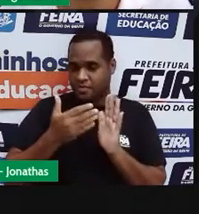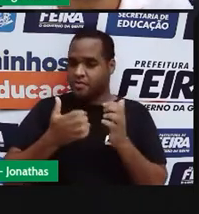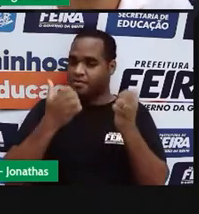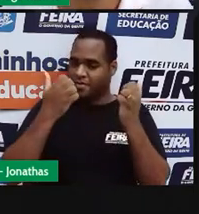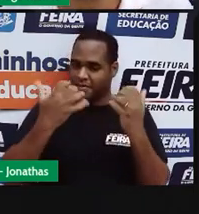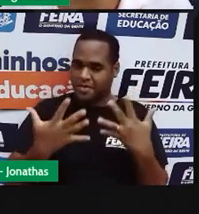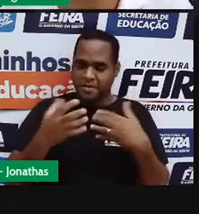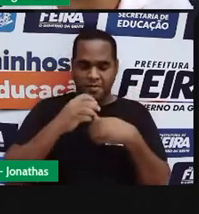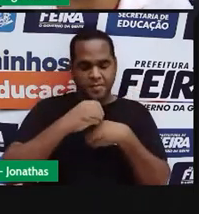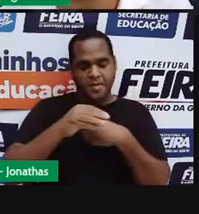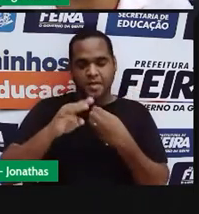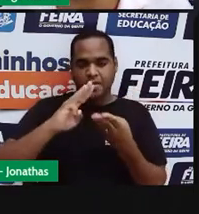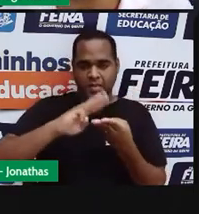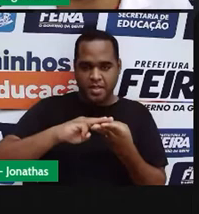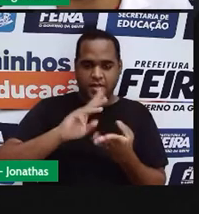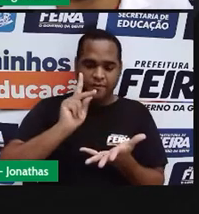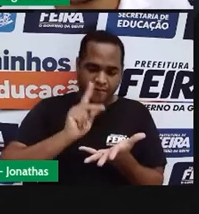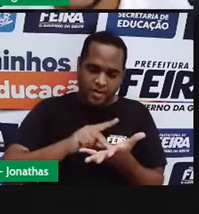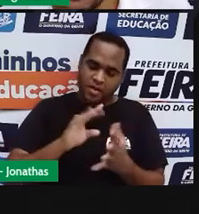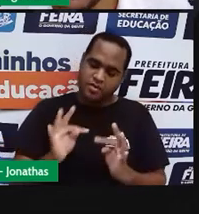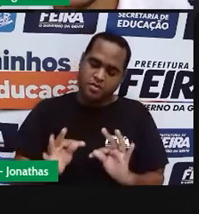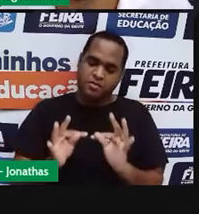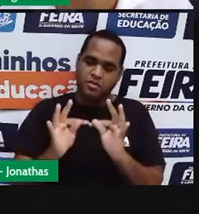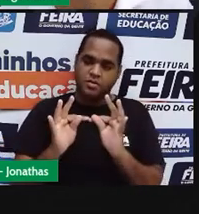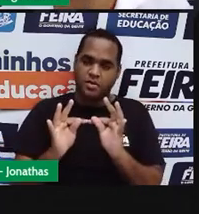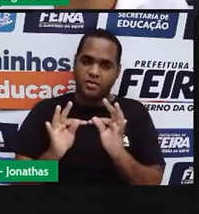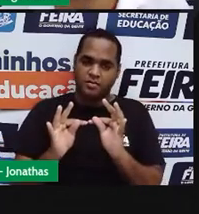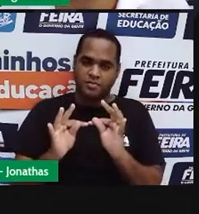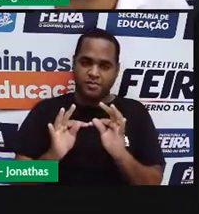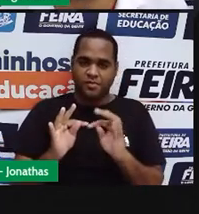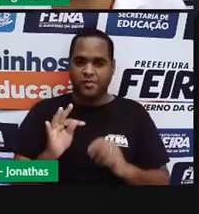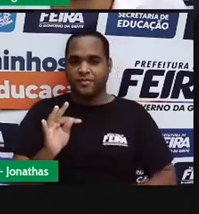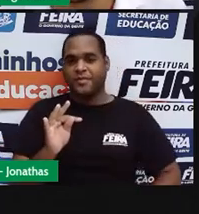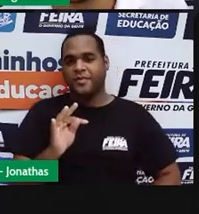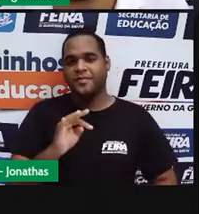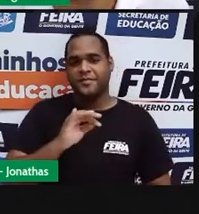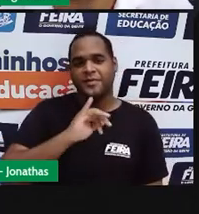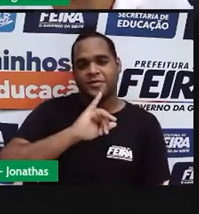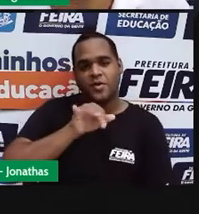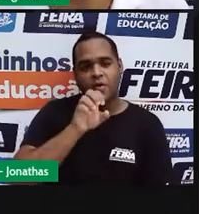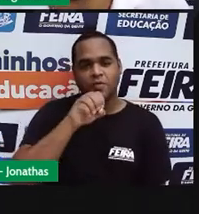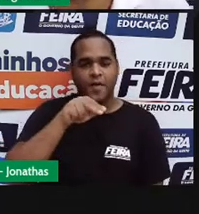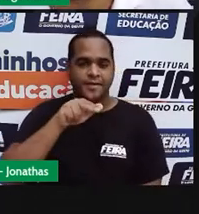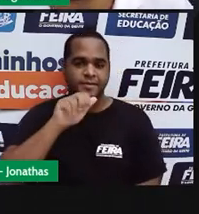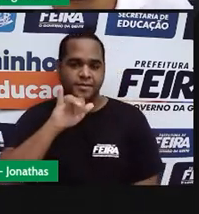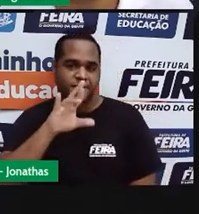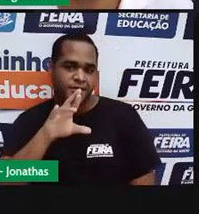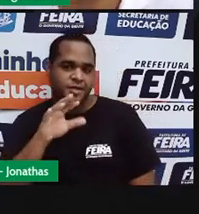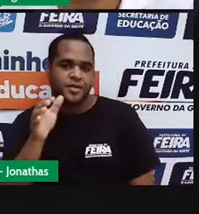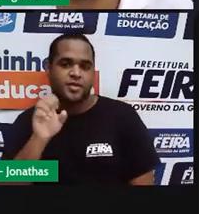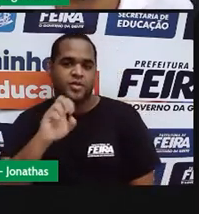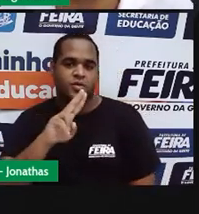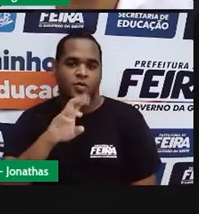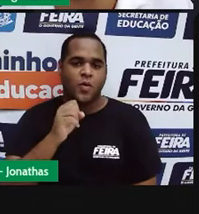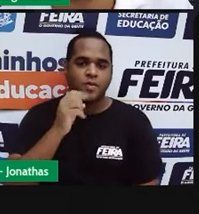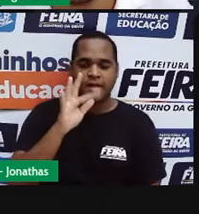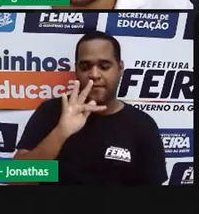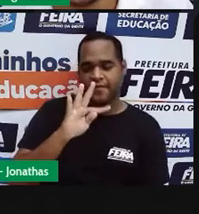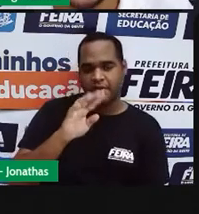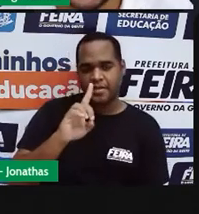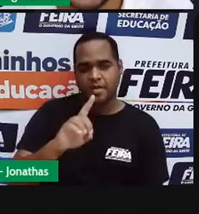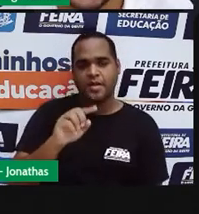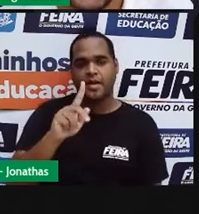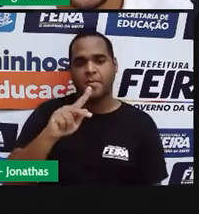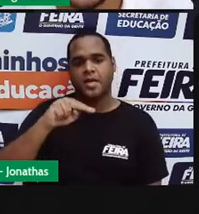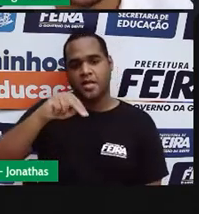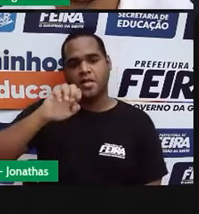didático é o Matemática, Realidade e Tecnologia, do autor João Amir Souza, da editora FTD, do Plano Nacional